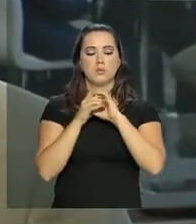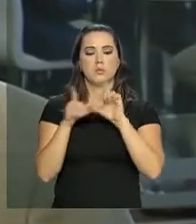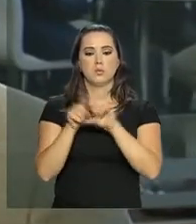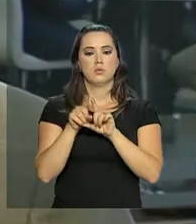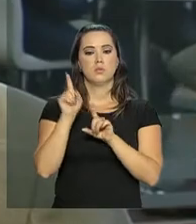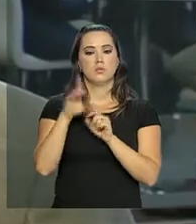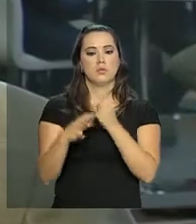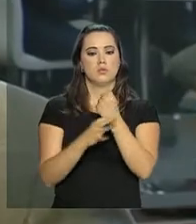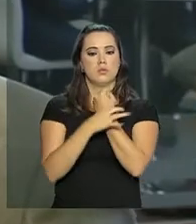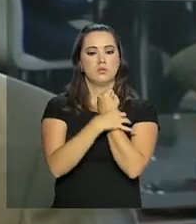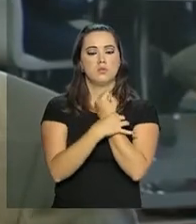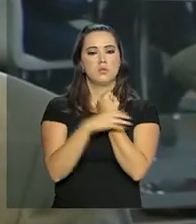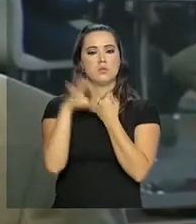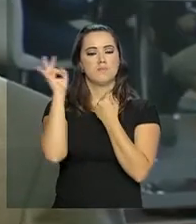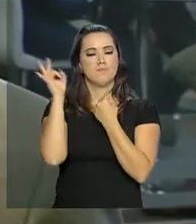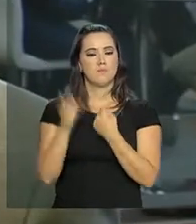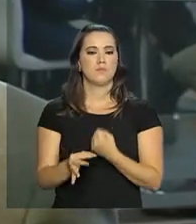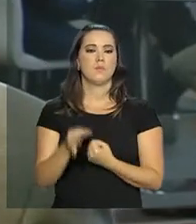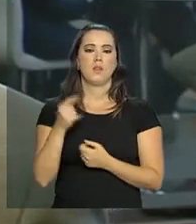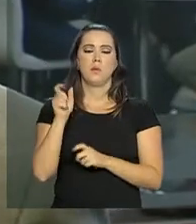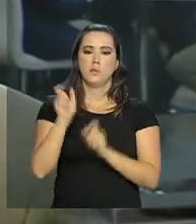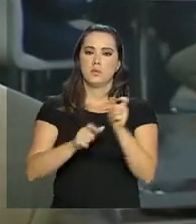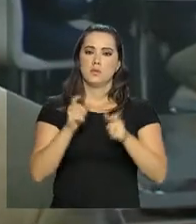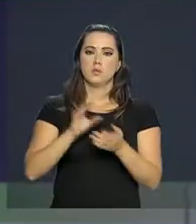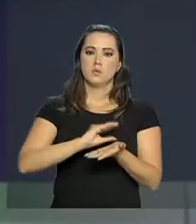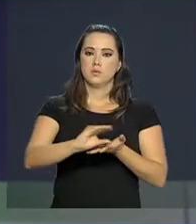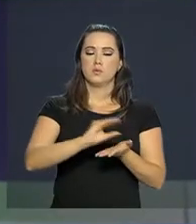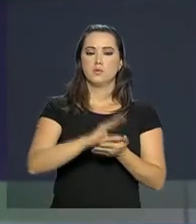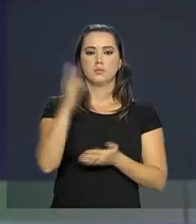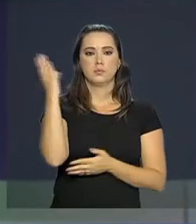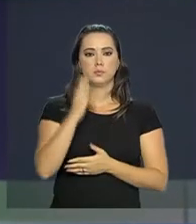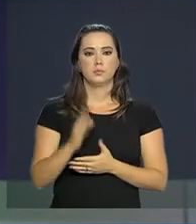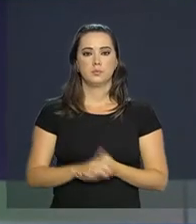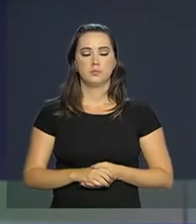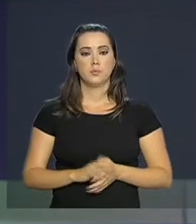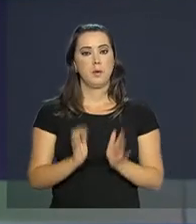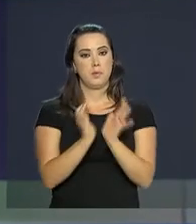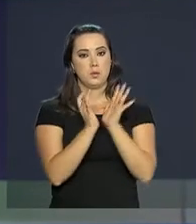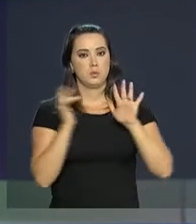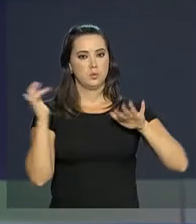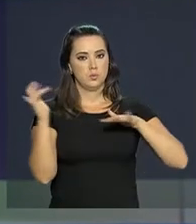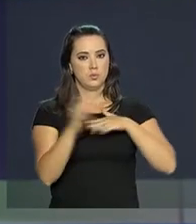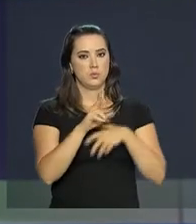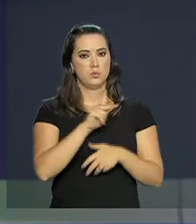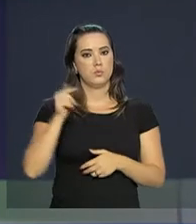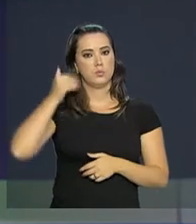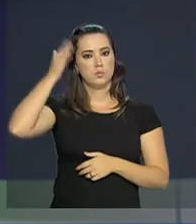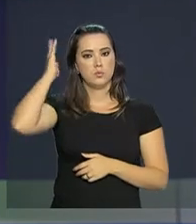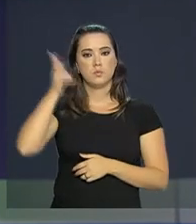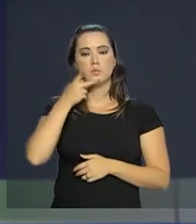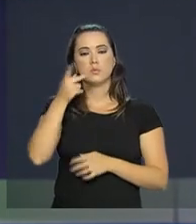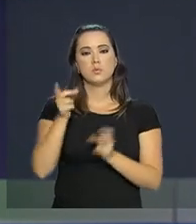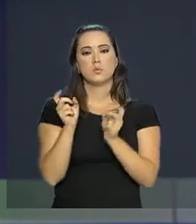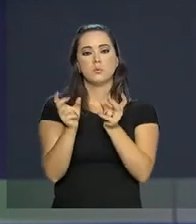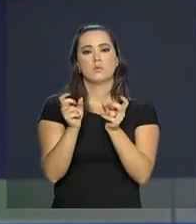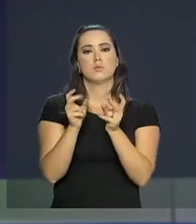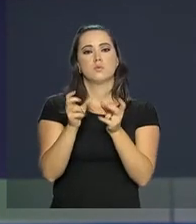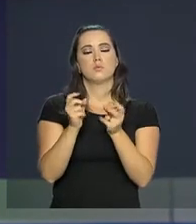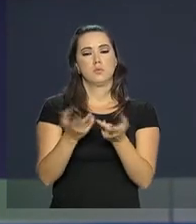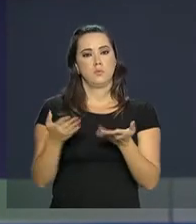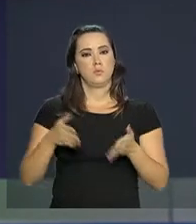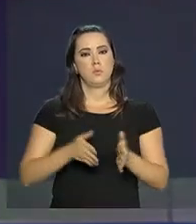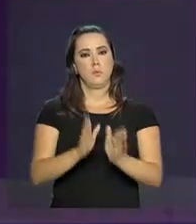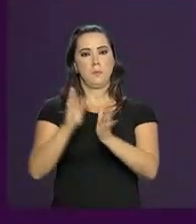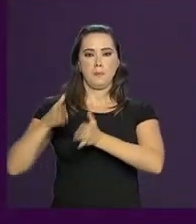de segurança absoluta para quem for investir no Brasil. Pelas redes sociais, o presidente Michel Temer falou sobre o